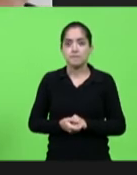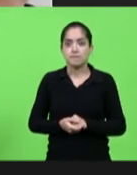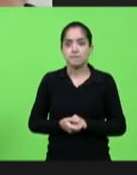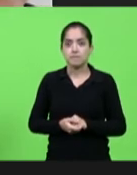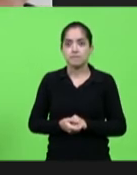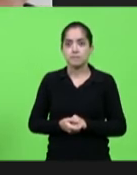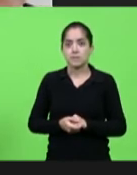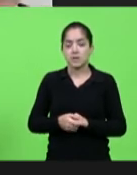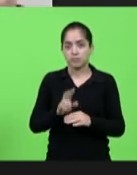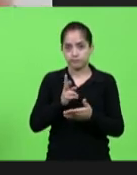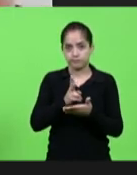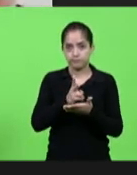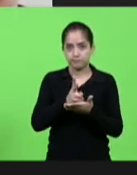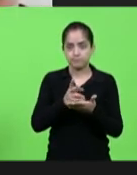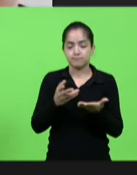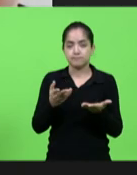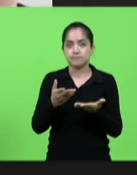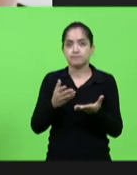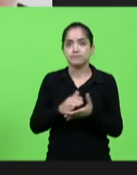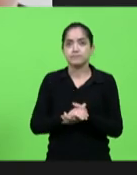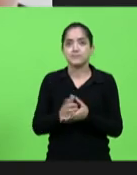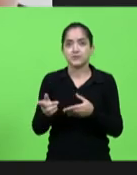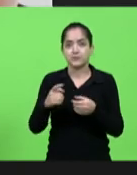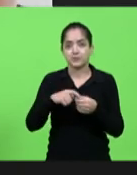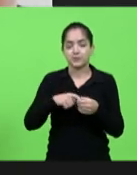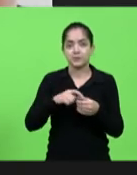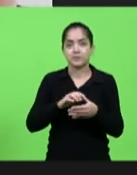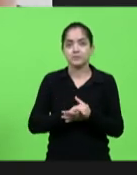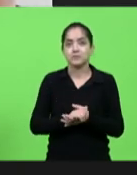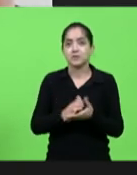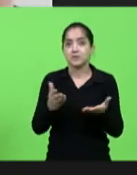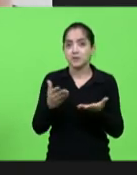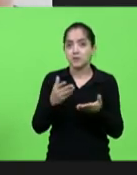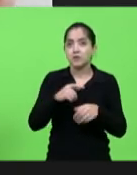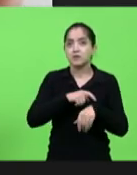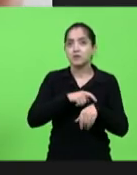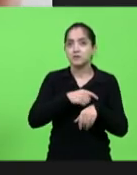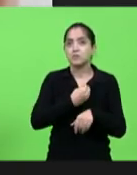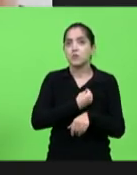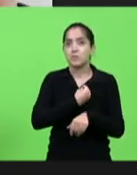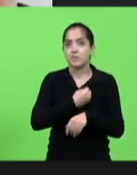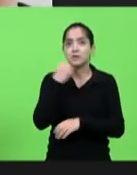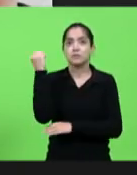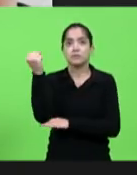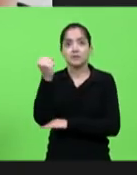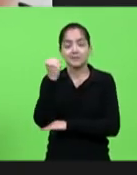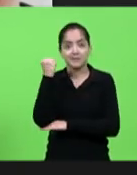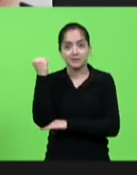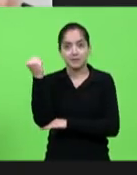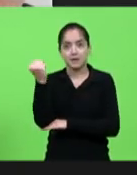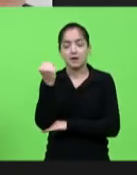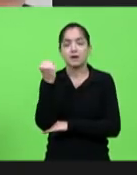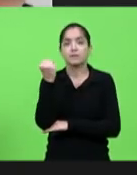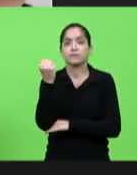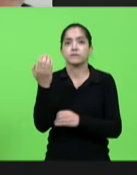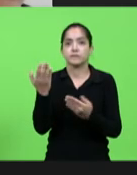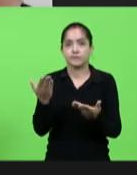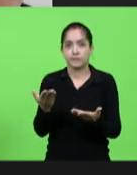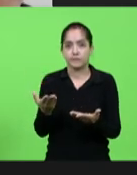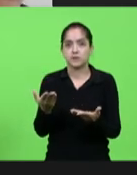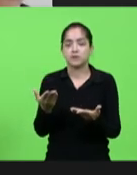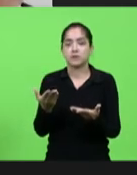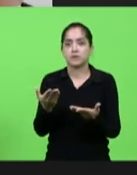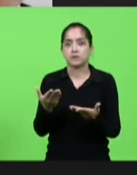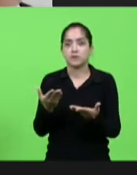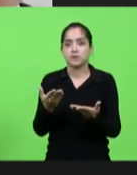pode continuar então vivemos um momento muito grave vivemos um momento muito grave